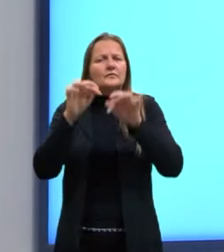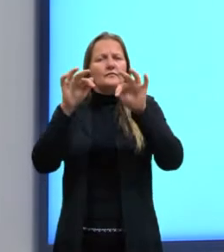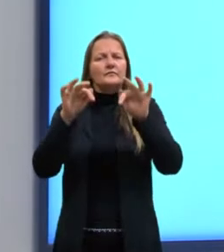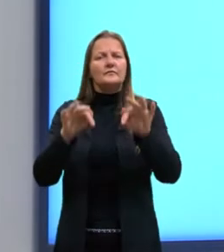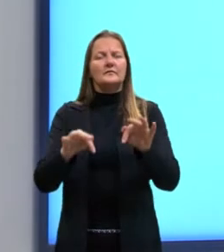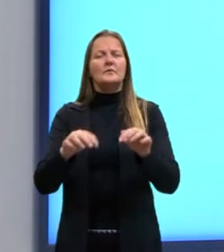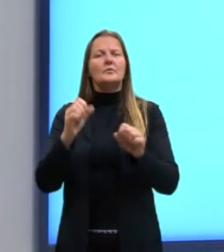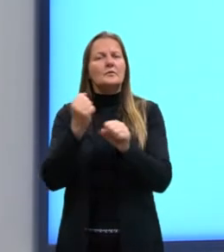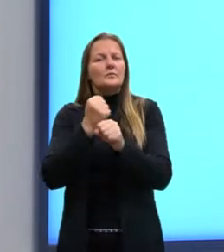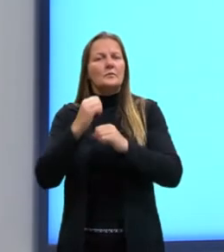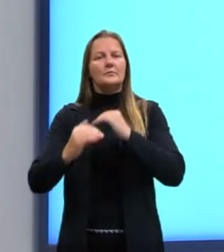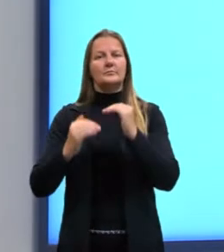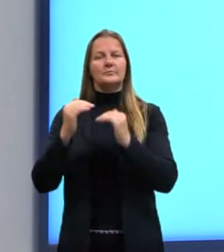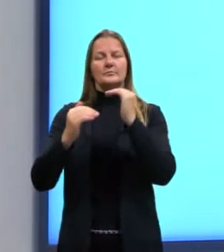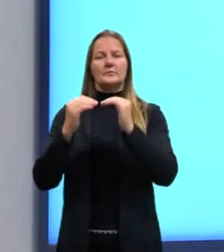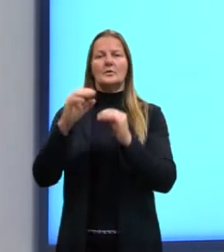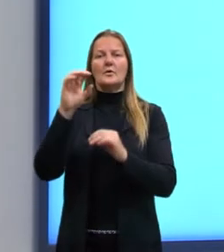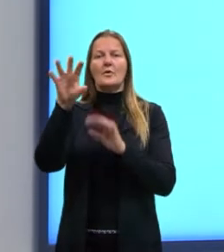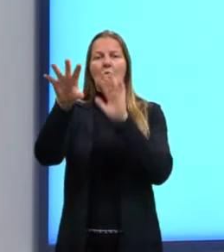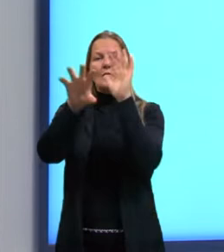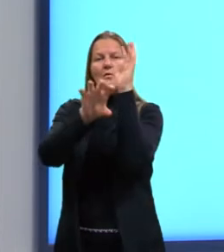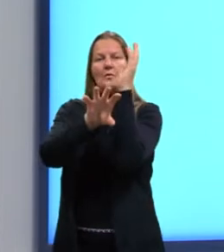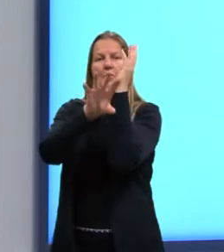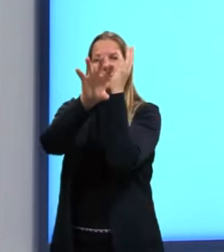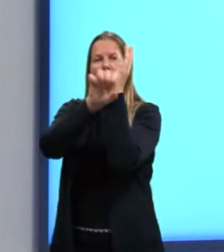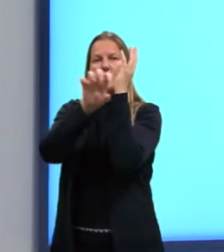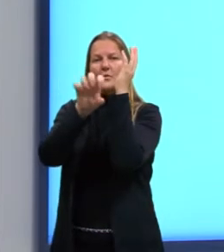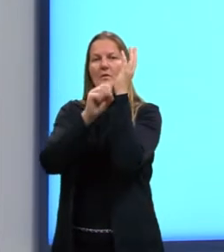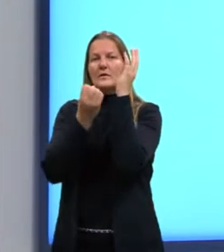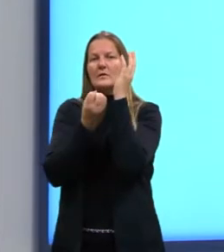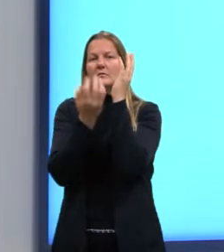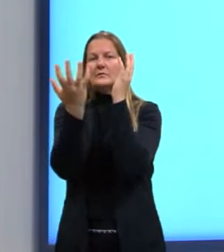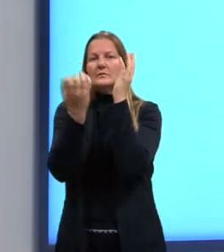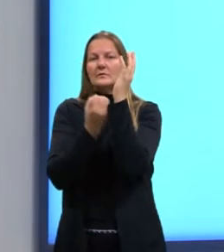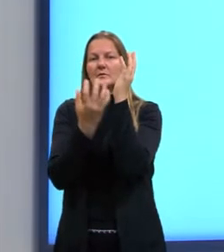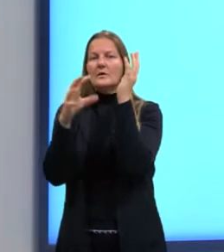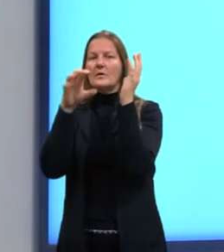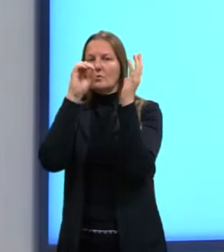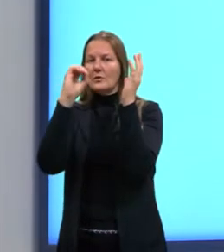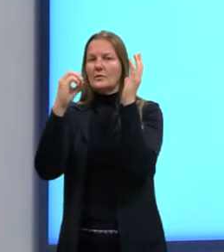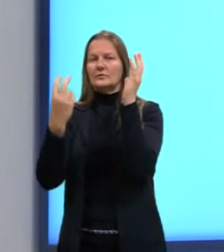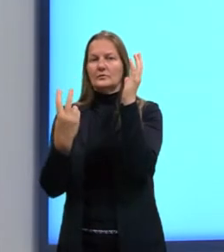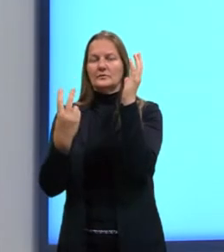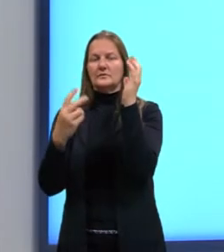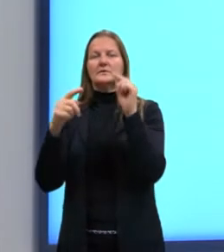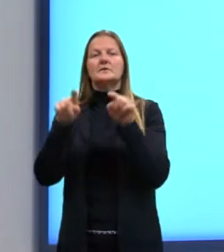então, desse processo é o oxigênio, que é liberado no ambiente e também a glicose.